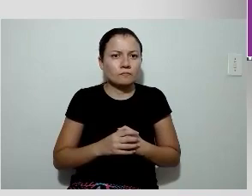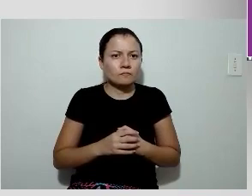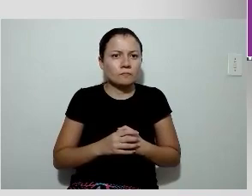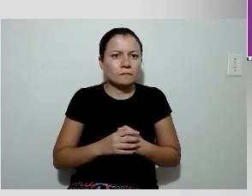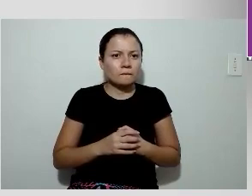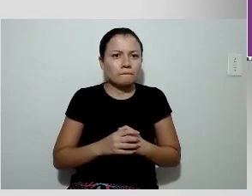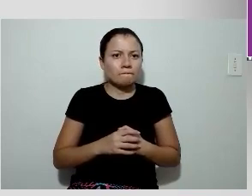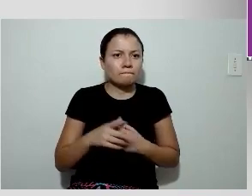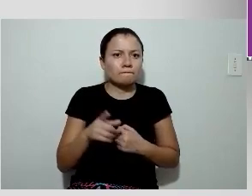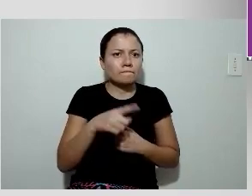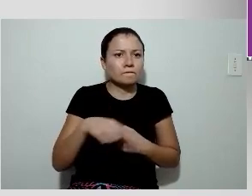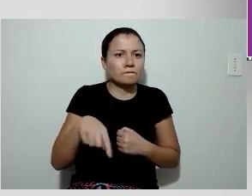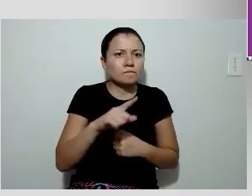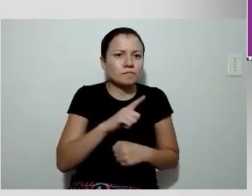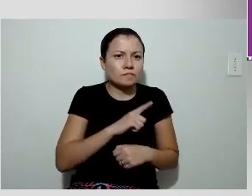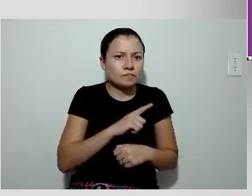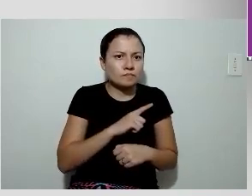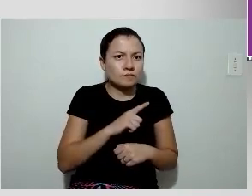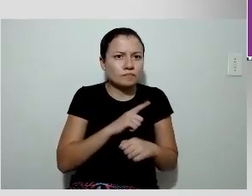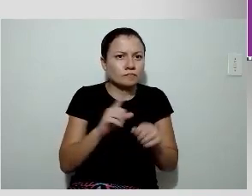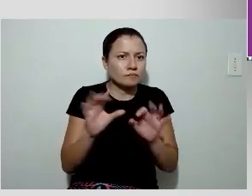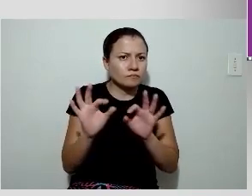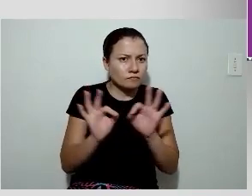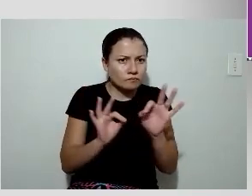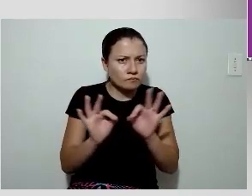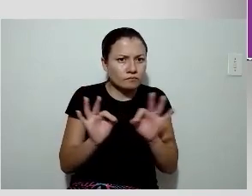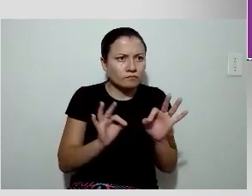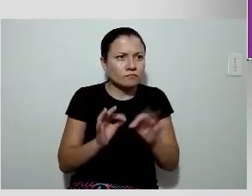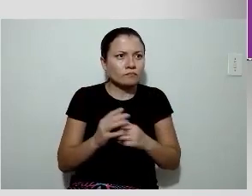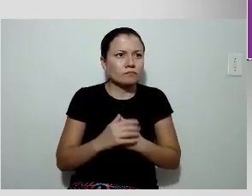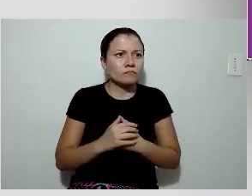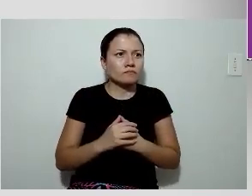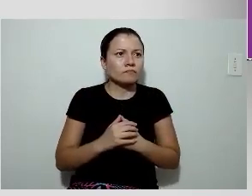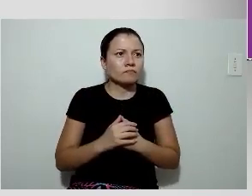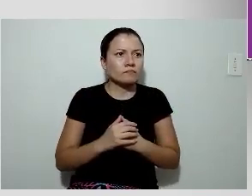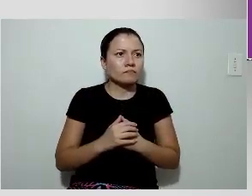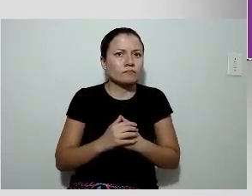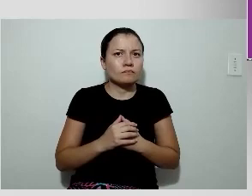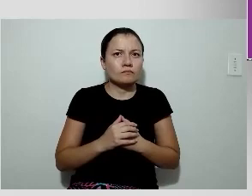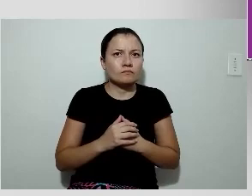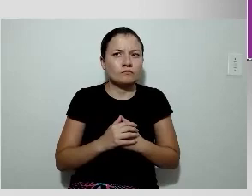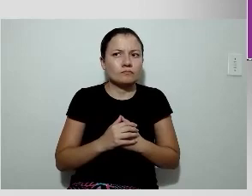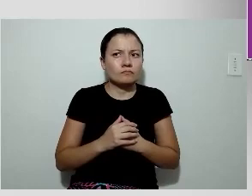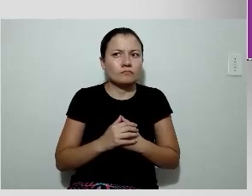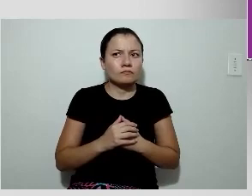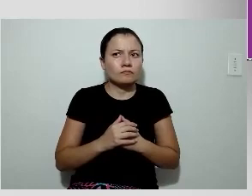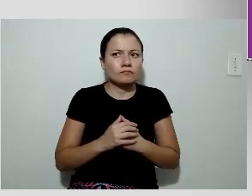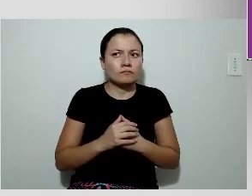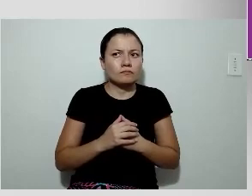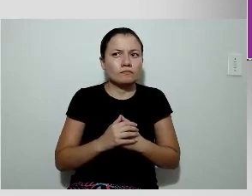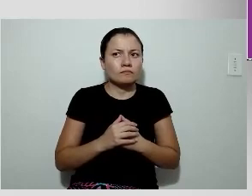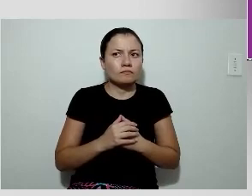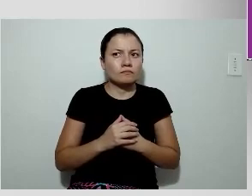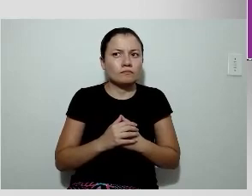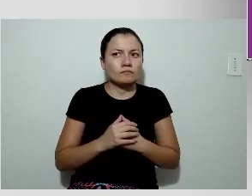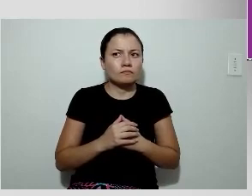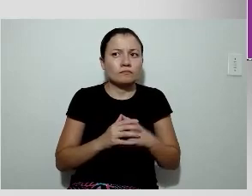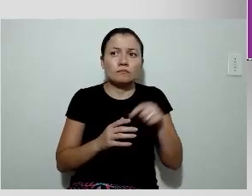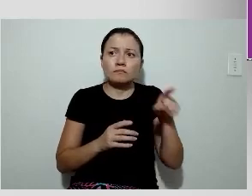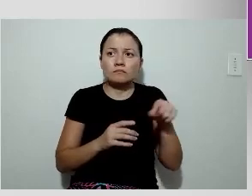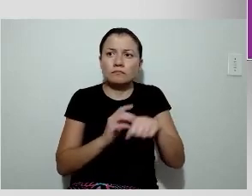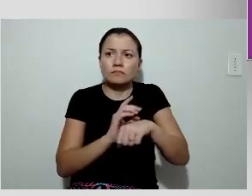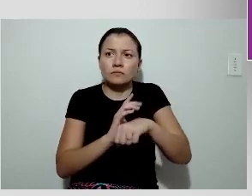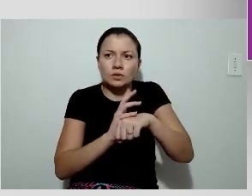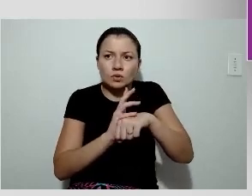isso, um quadro muito interessante, que o doente chamei a atenção